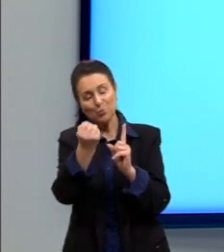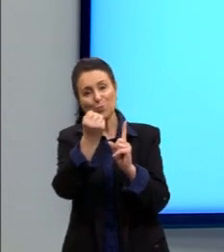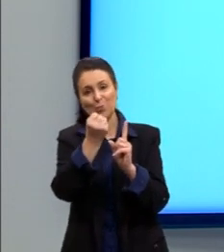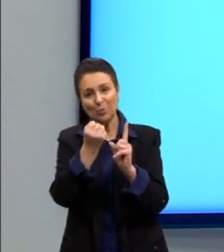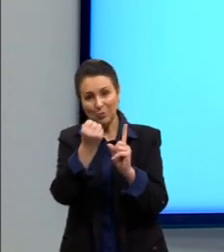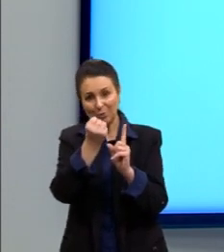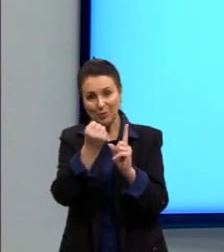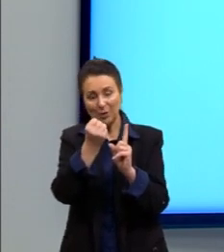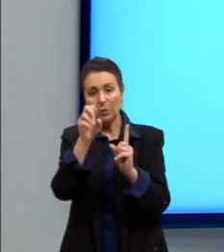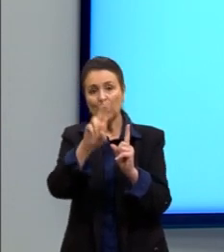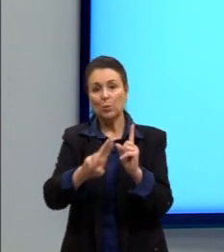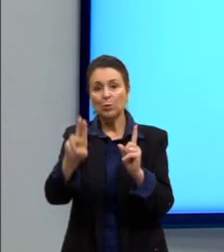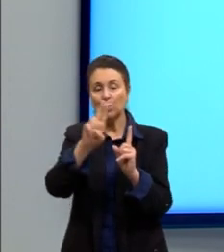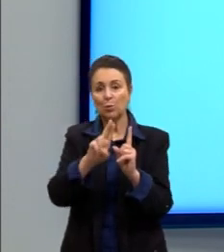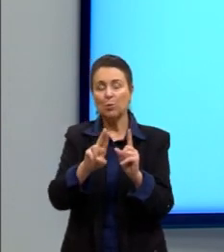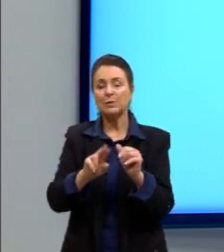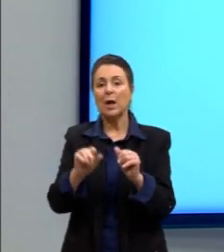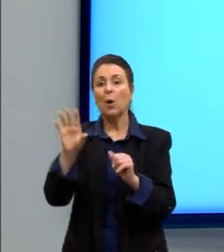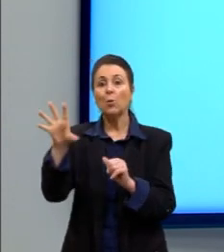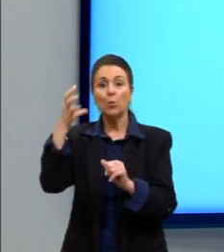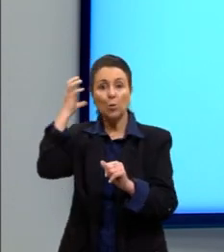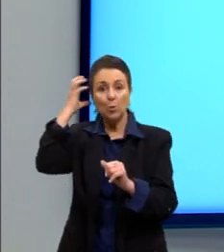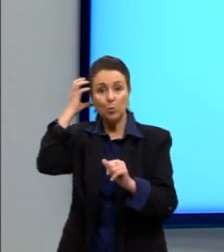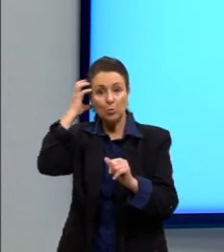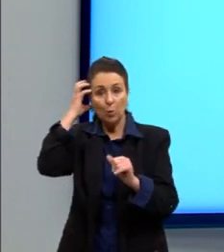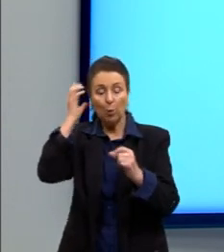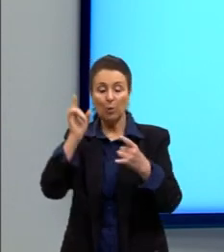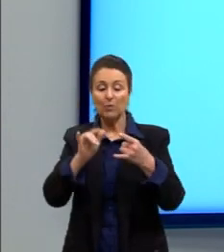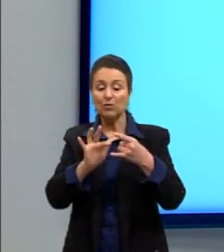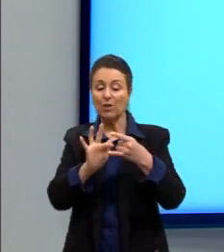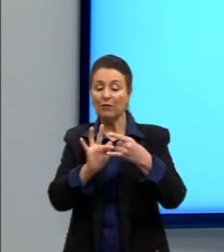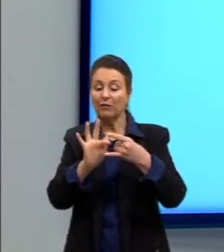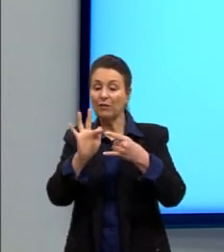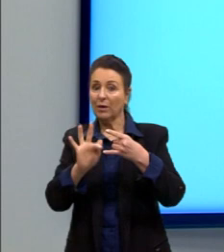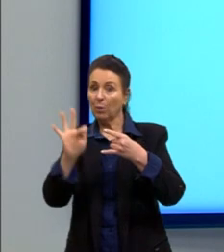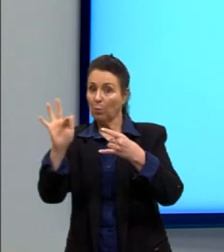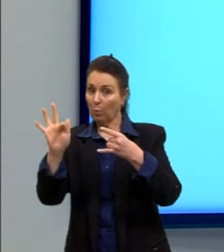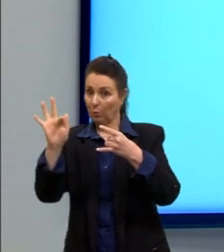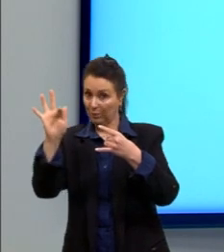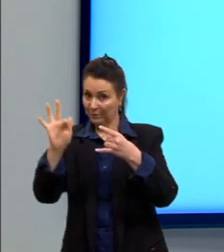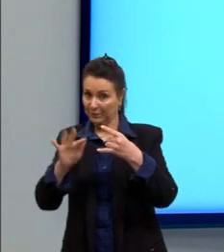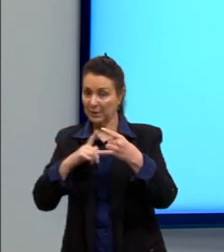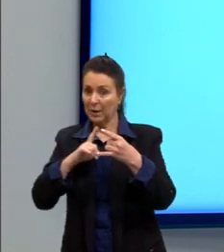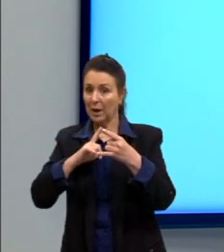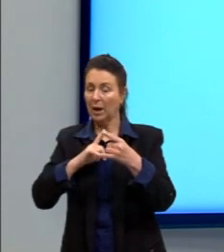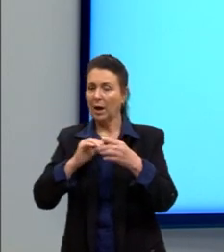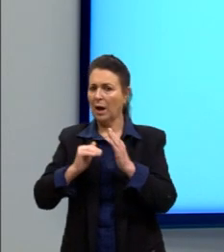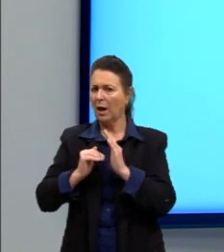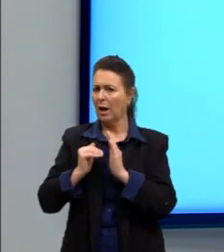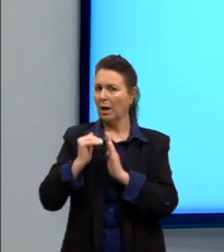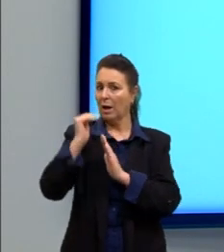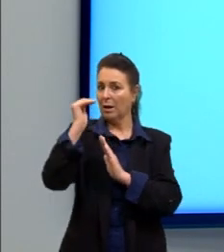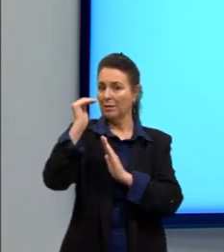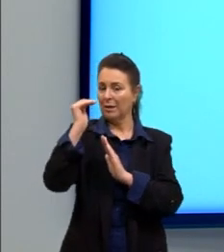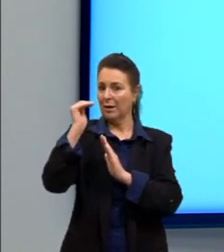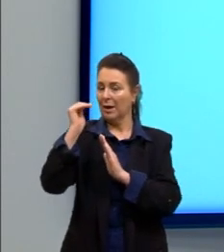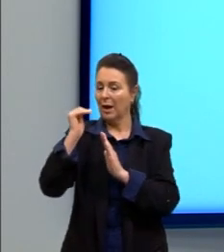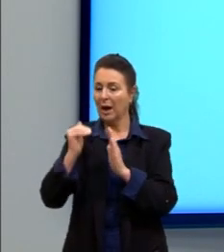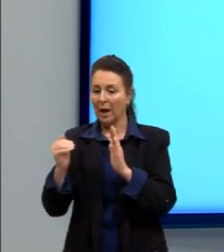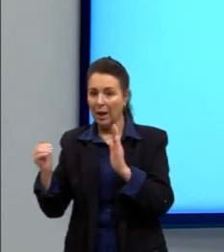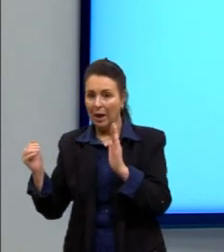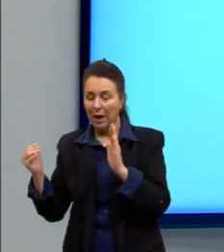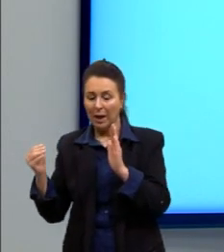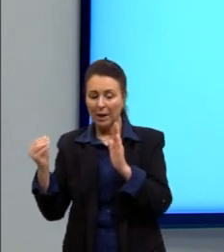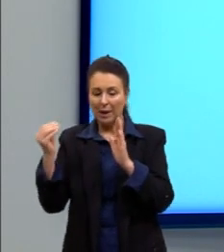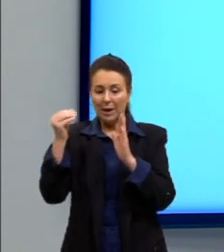alta frequência, que é o ultrassom, penetra no corpo, é refletido mais intensamente, então, no interior dos